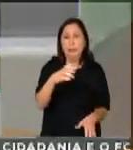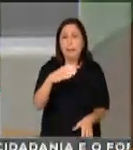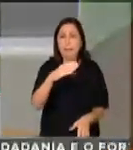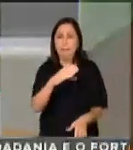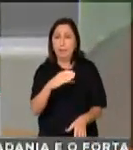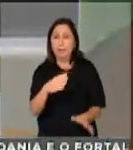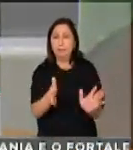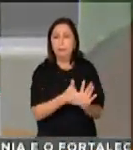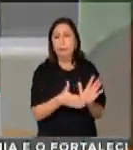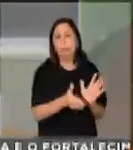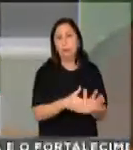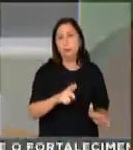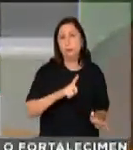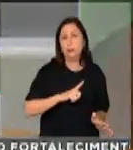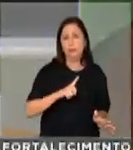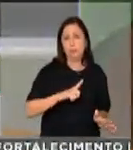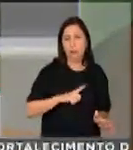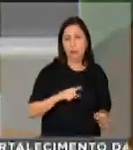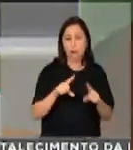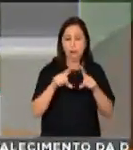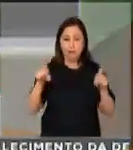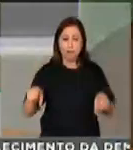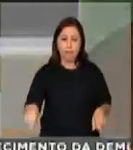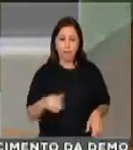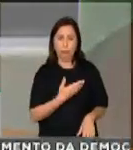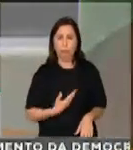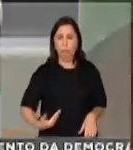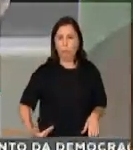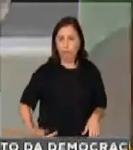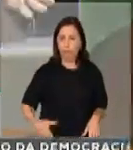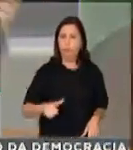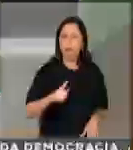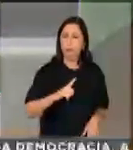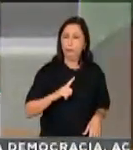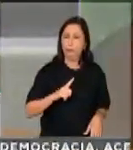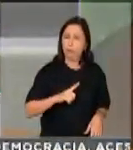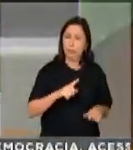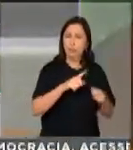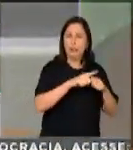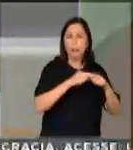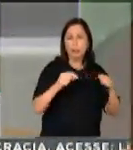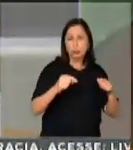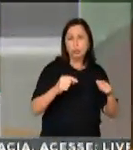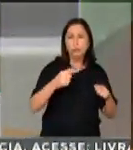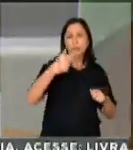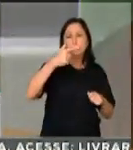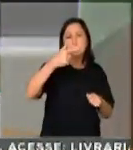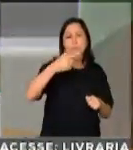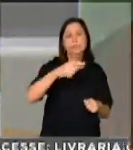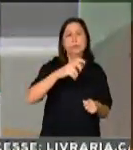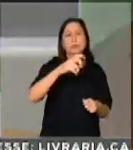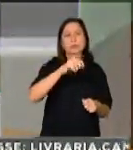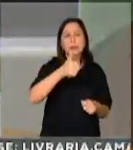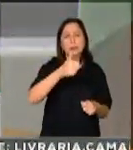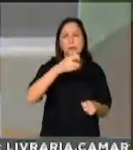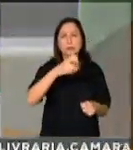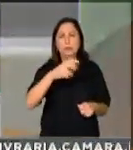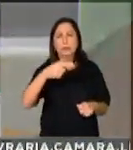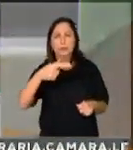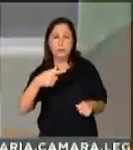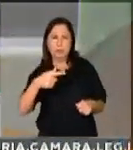para que o servidor público que preenche todos os inquisitos do artigo 57 da Constituição, que está